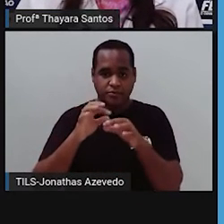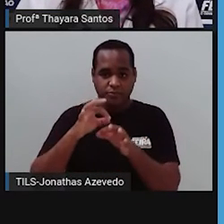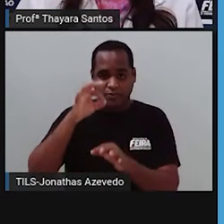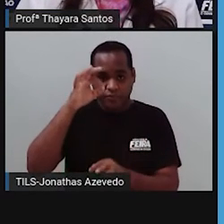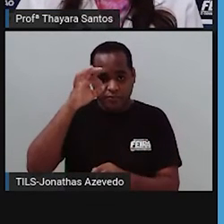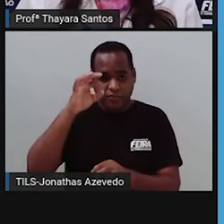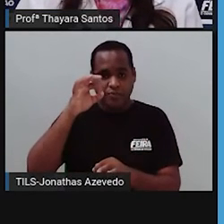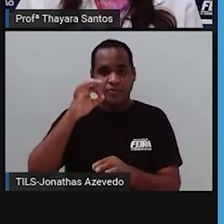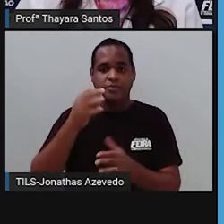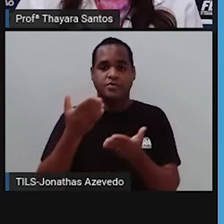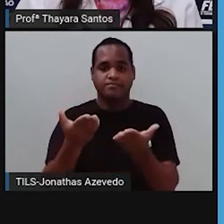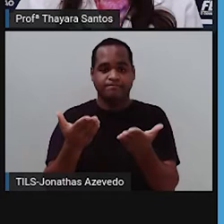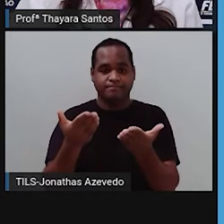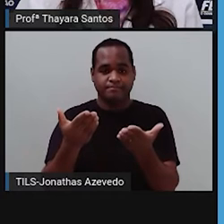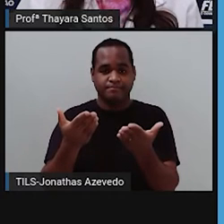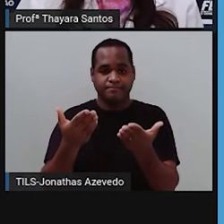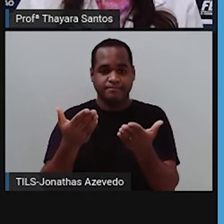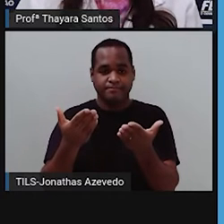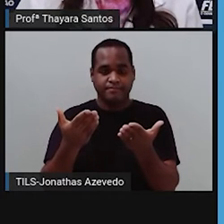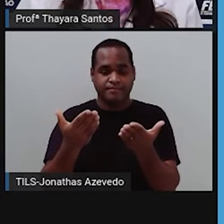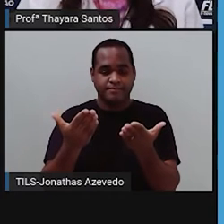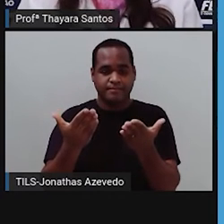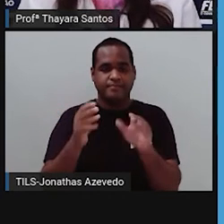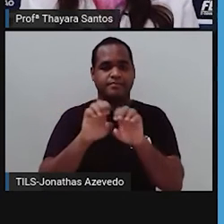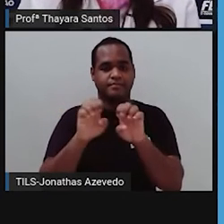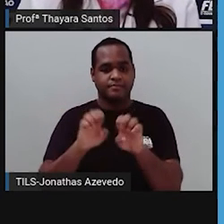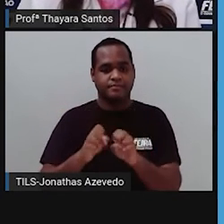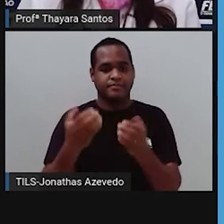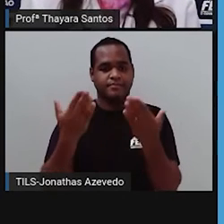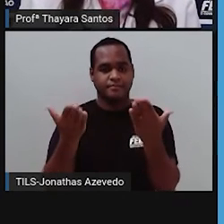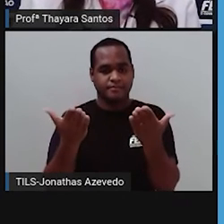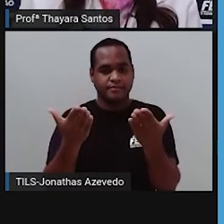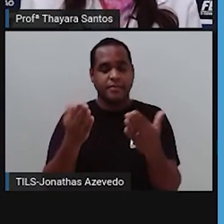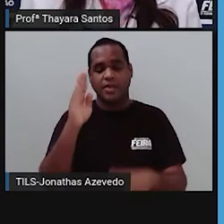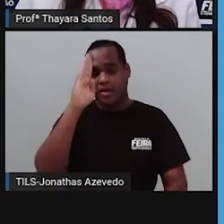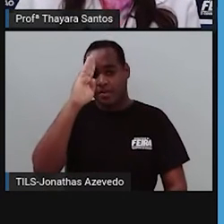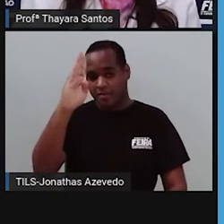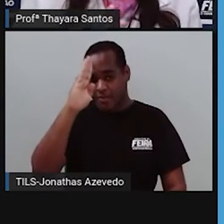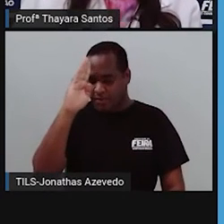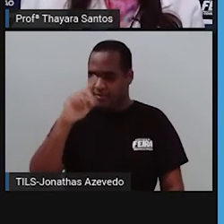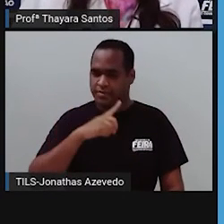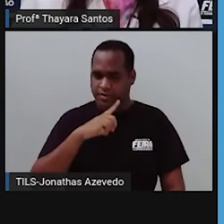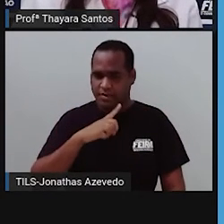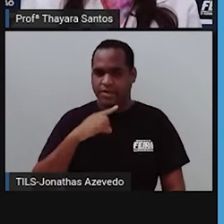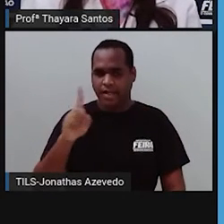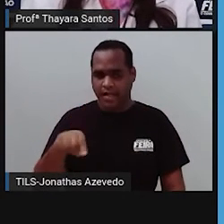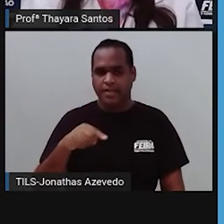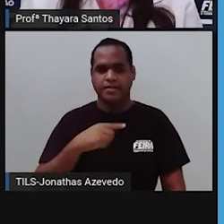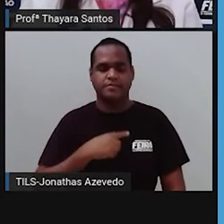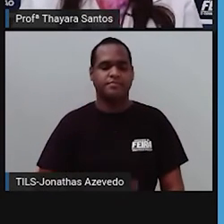para vocês. O neurônio, ele apresenta essa estrutura e é a principal célula do tecido nervoso.